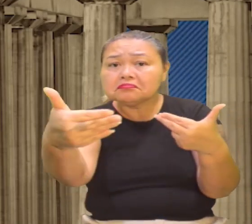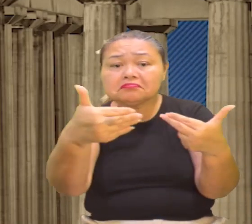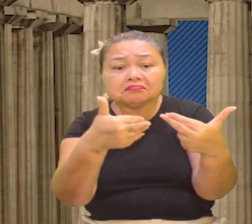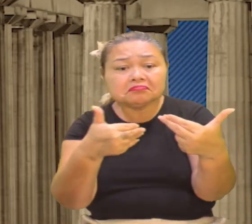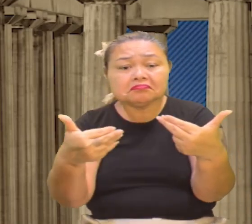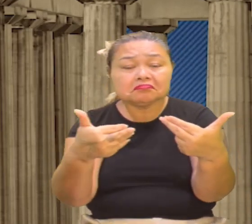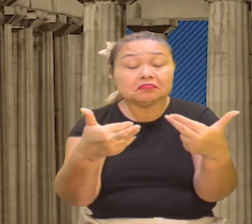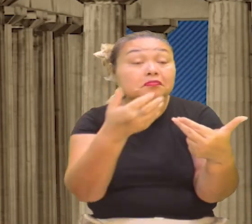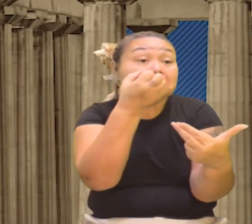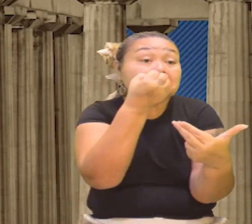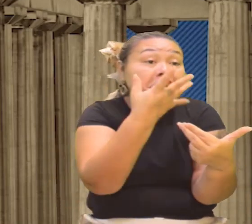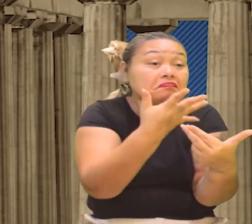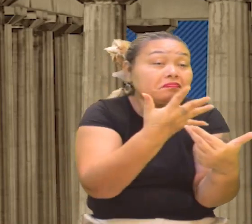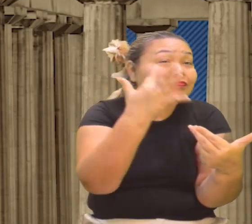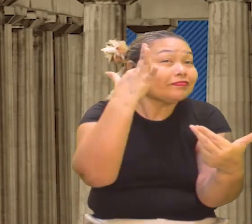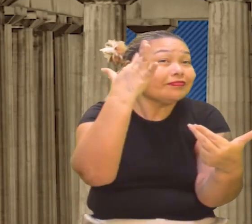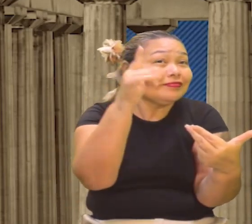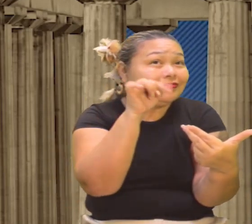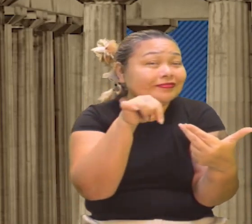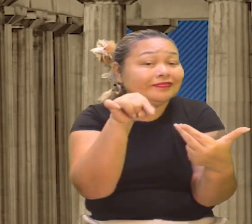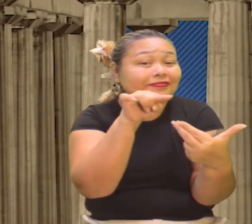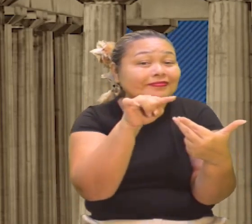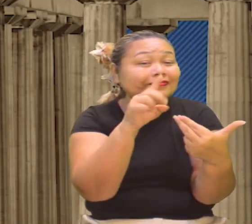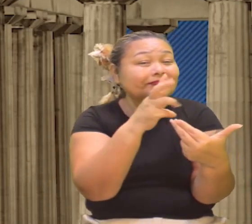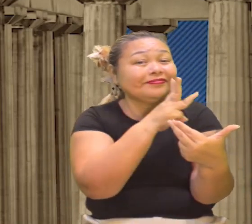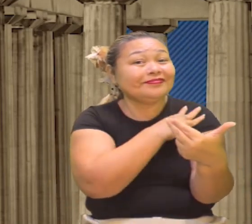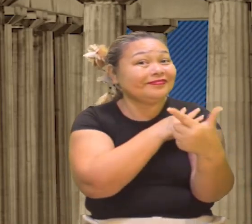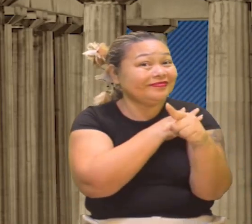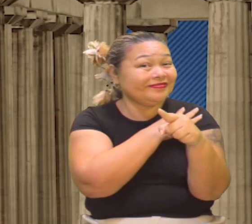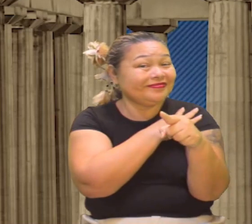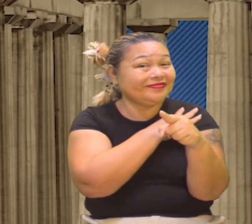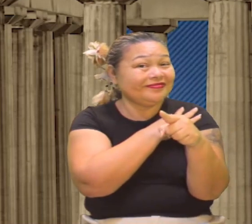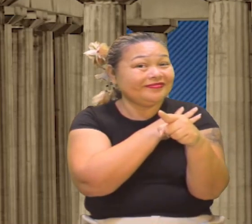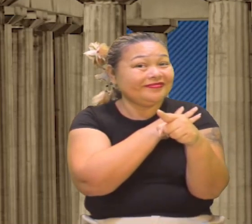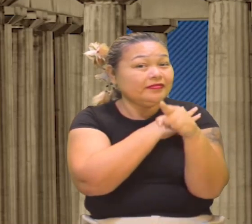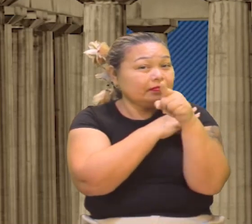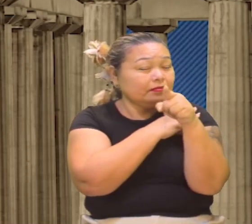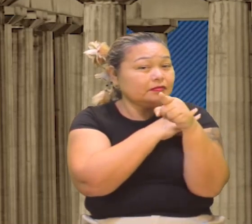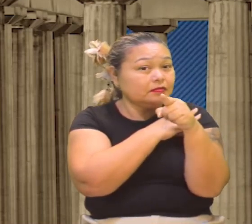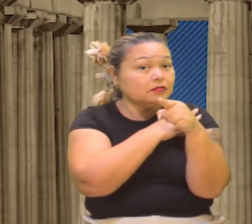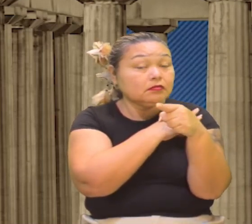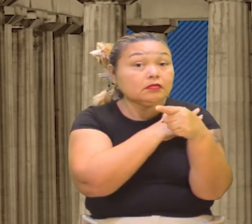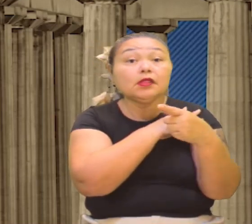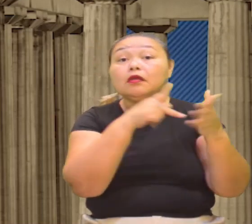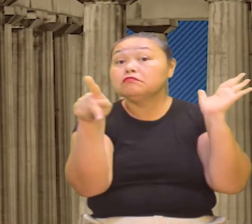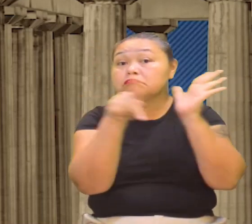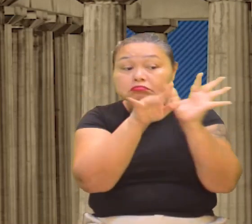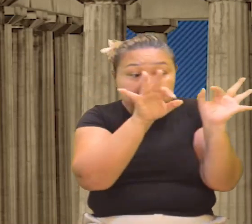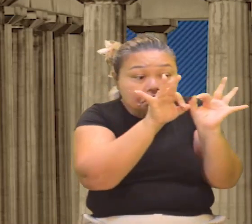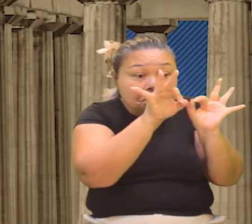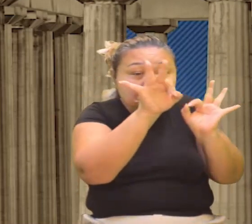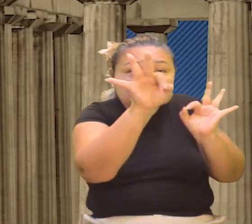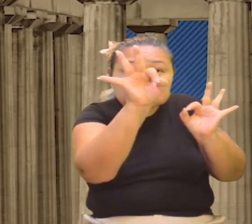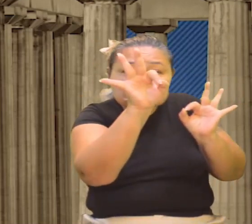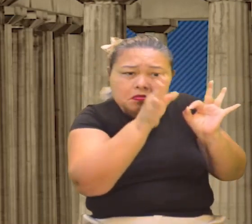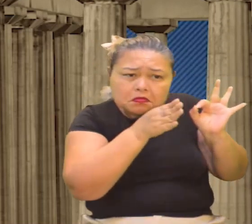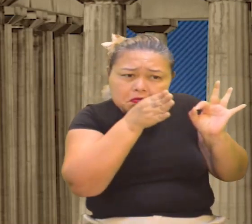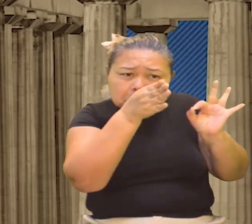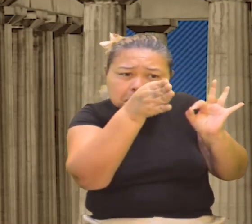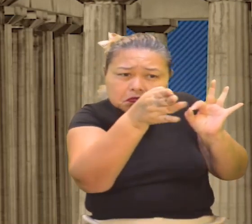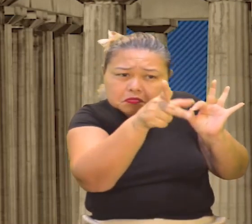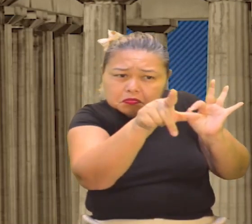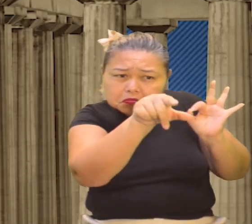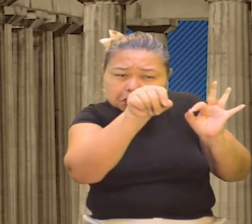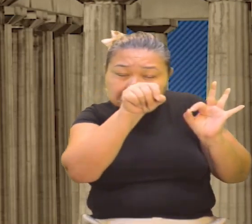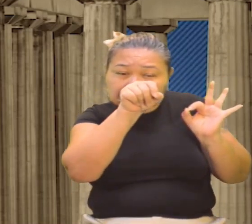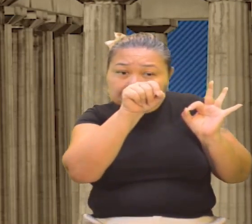Do lado bom, imagine vocês aí no terceirão já. Você é a medida das suas coisas. Então, tomar uma